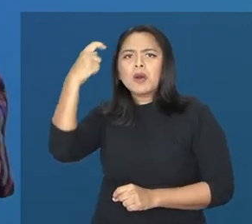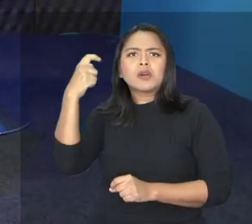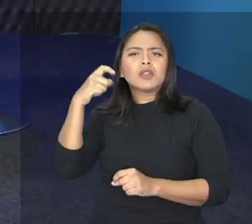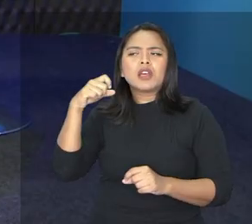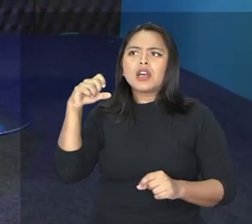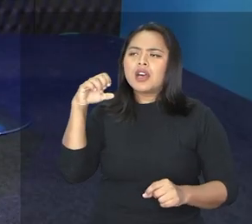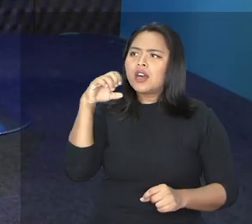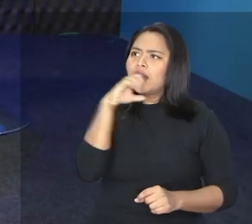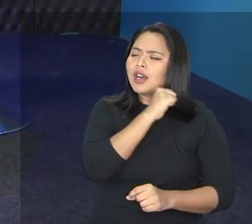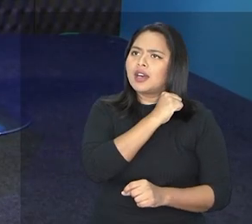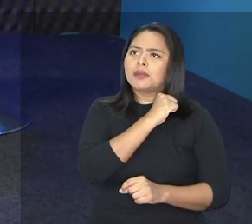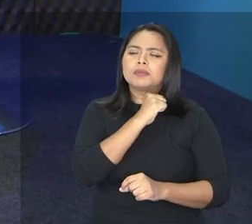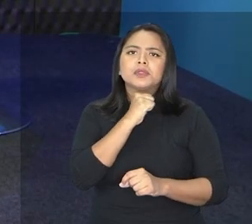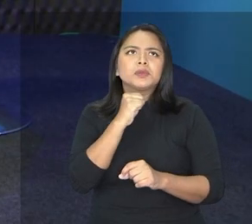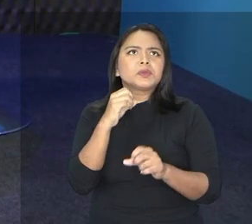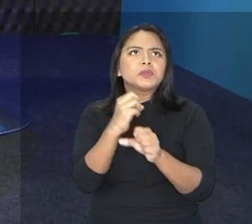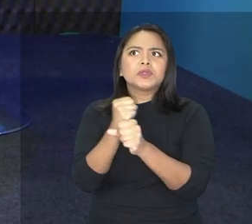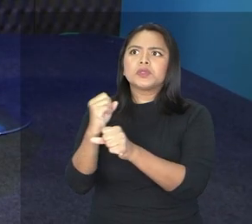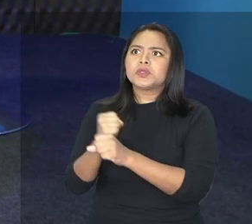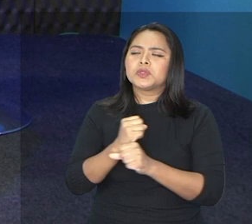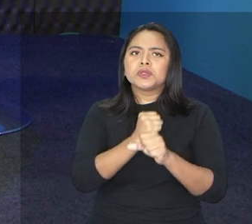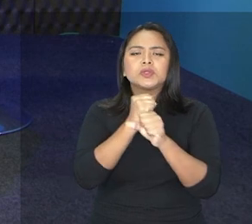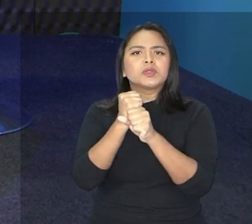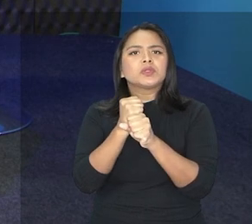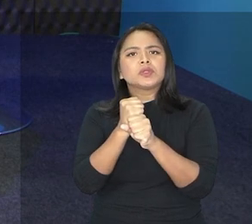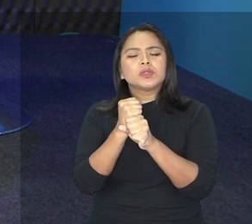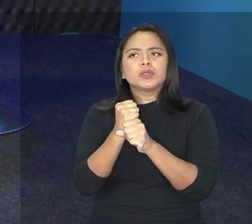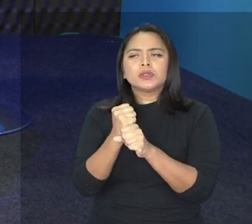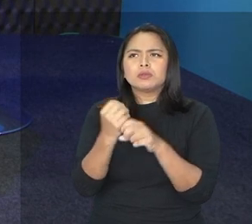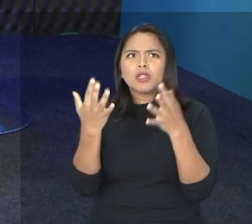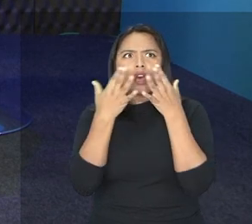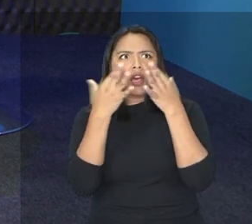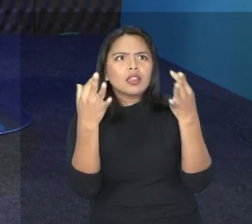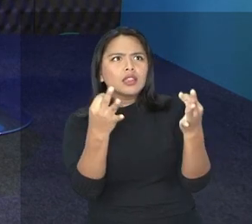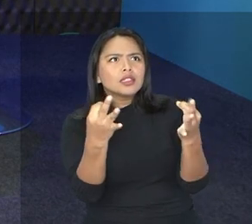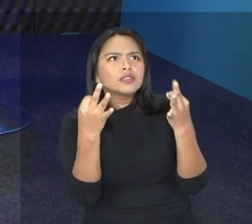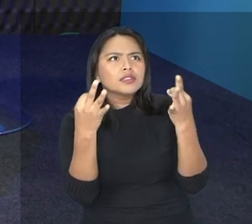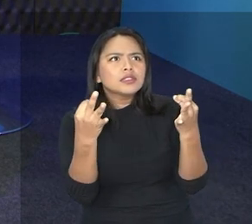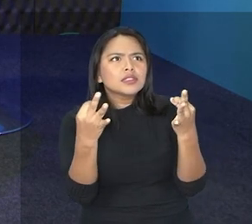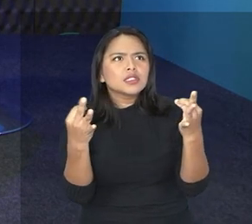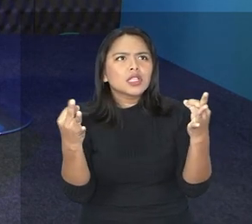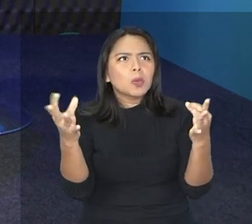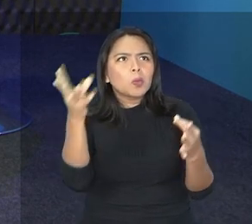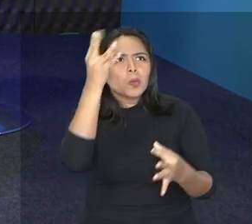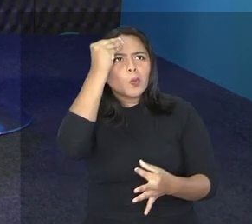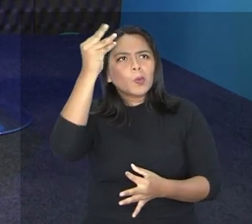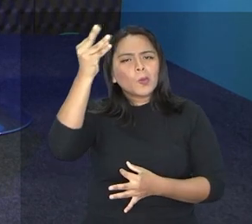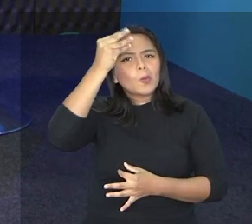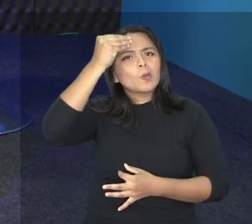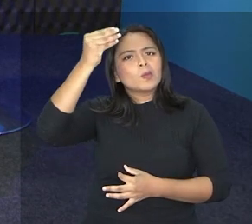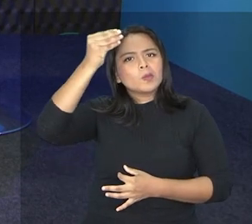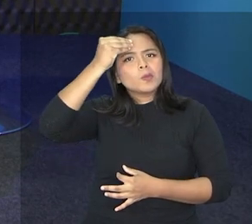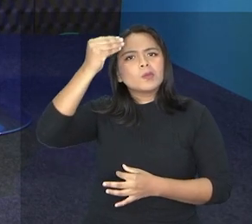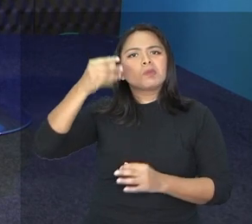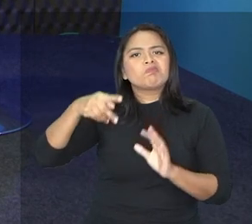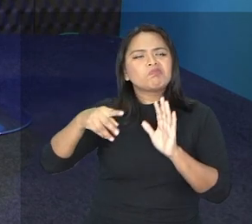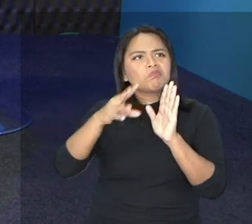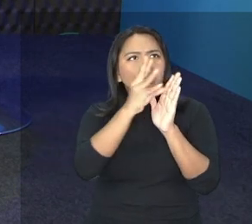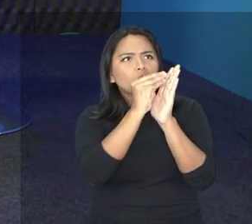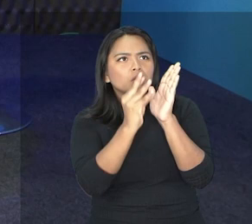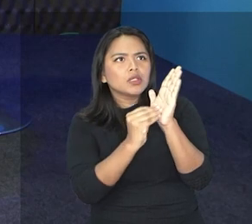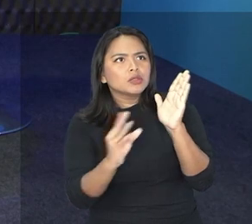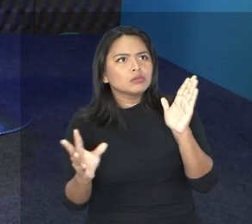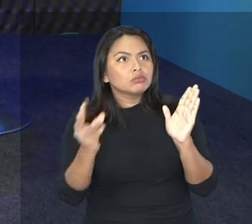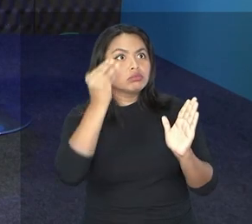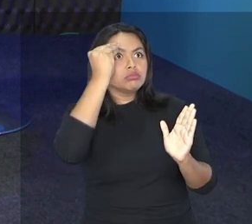lógico, excelente capacidade atencional, de apreensão, de assimilação dos